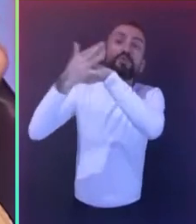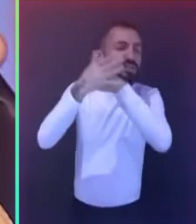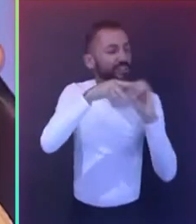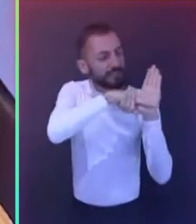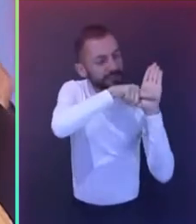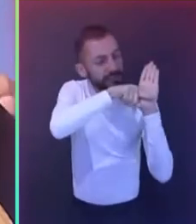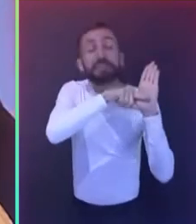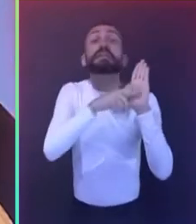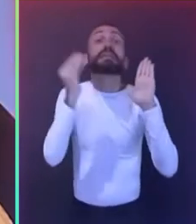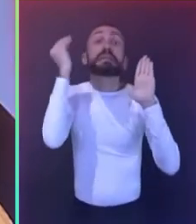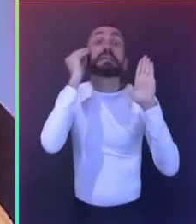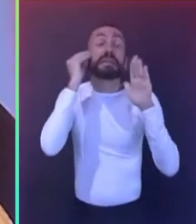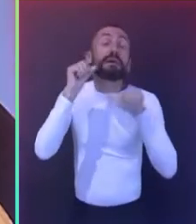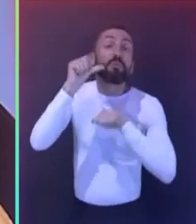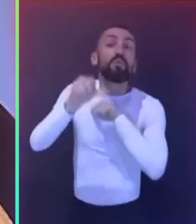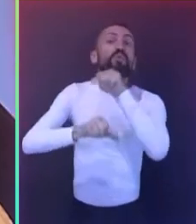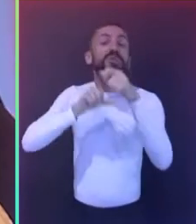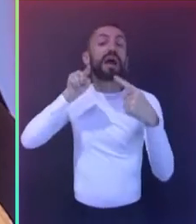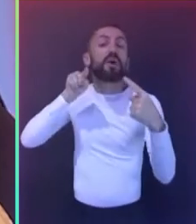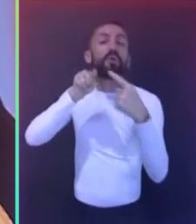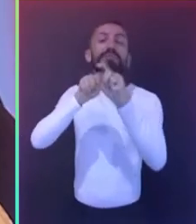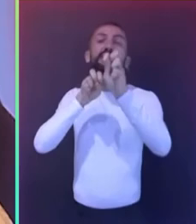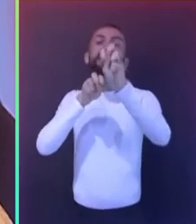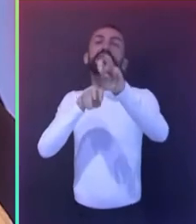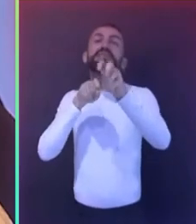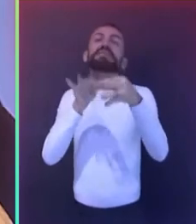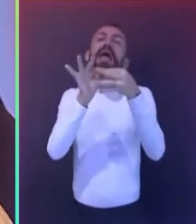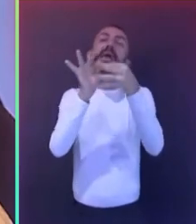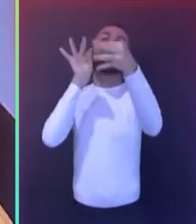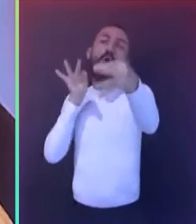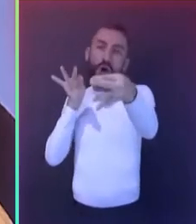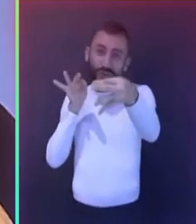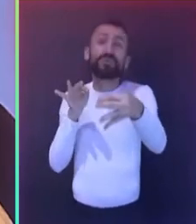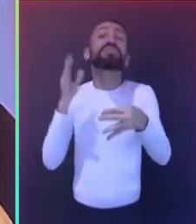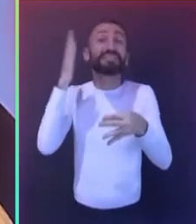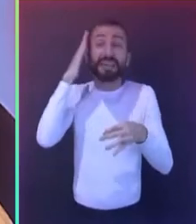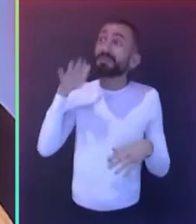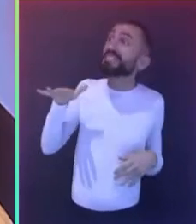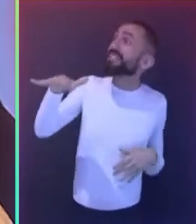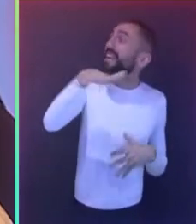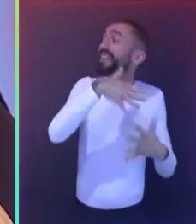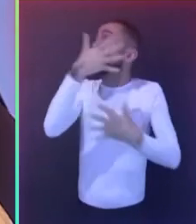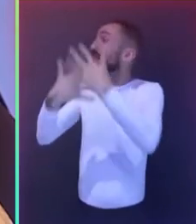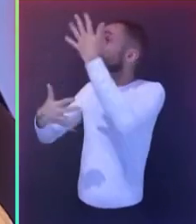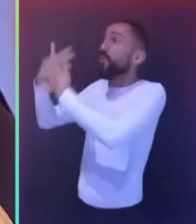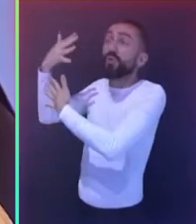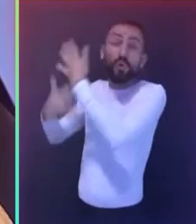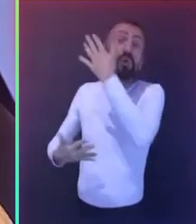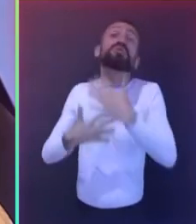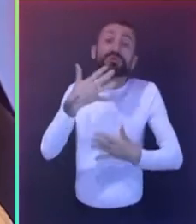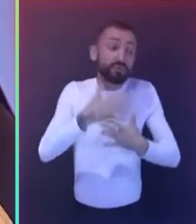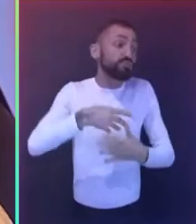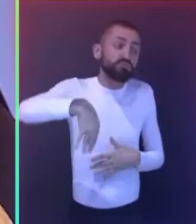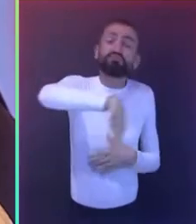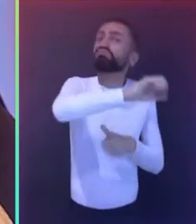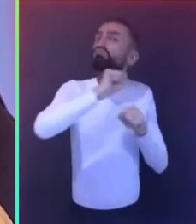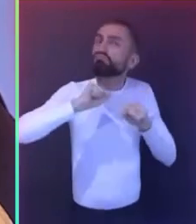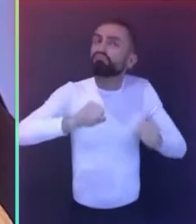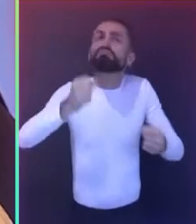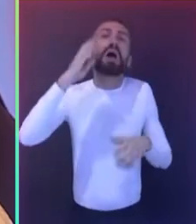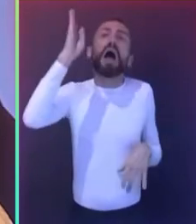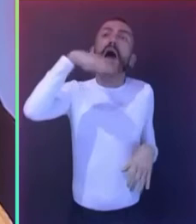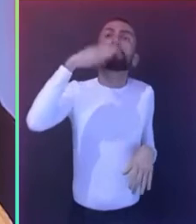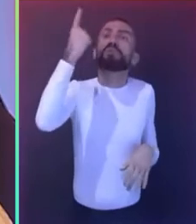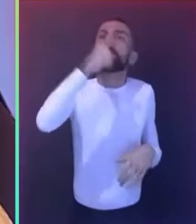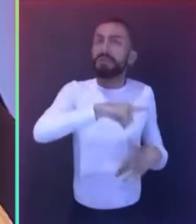adaptação do ensino ao ambiente remoto em cenário tão nebuloso como esse da pandemia. A resposta dos